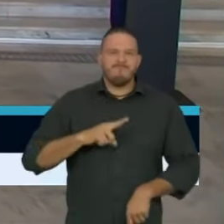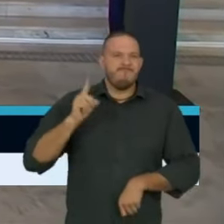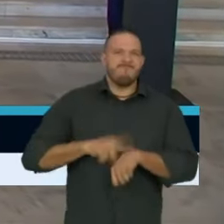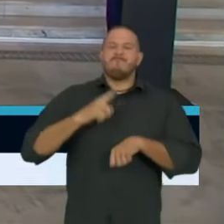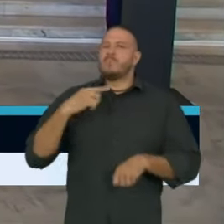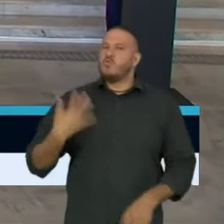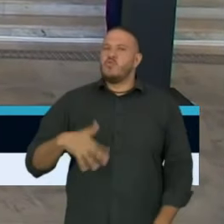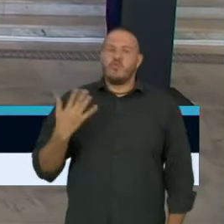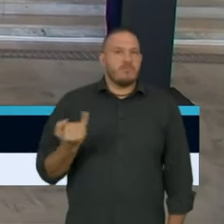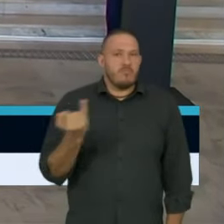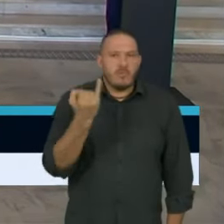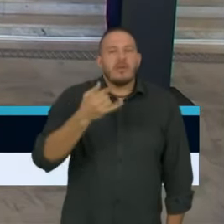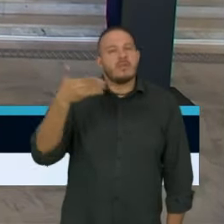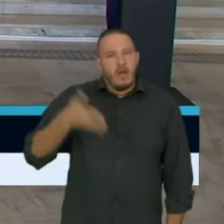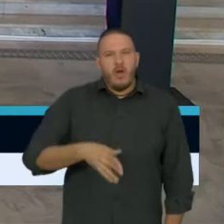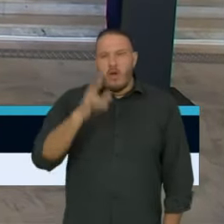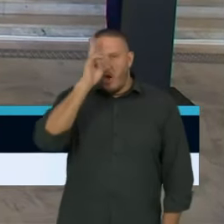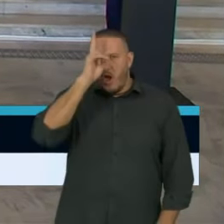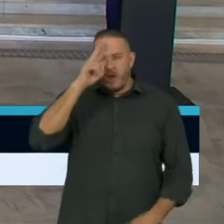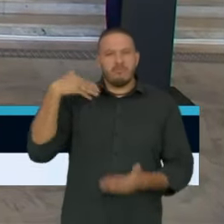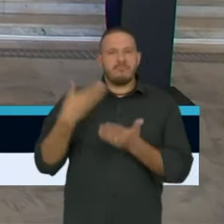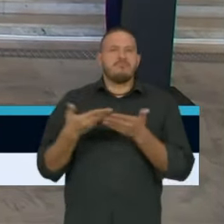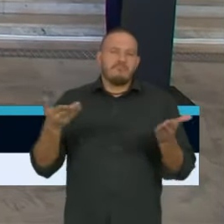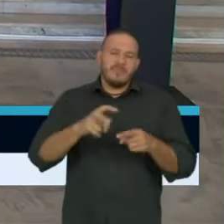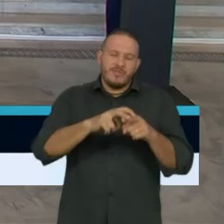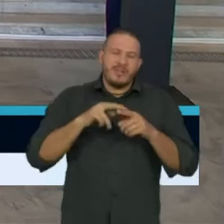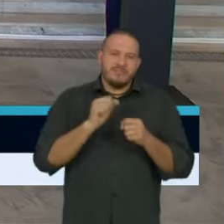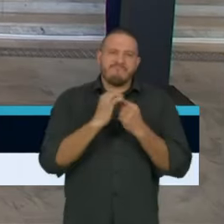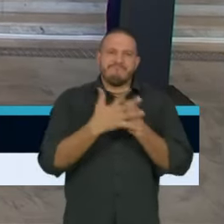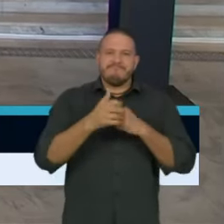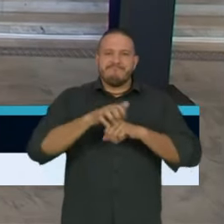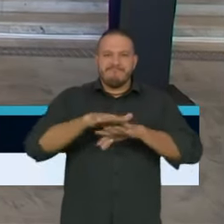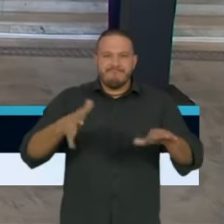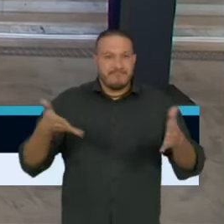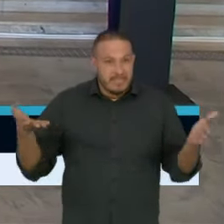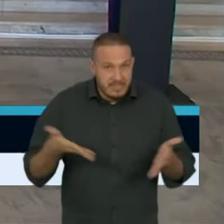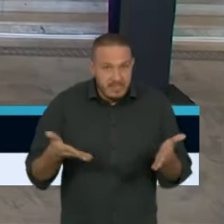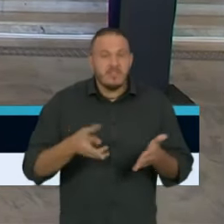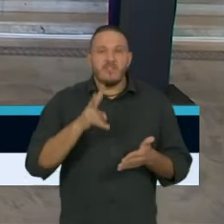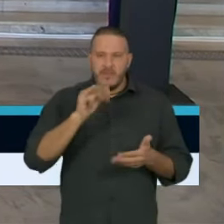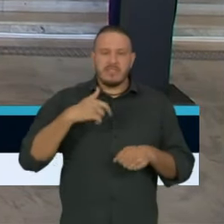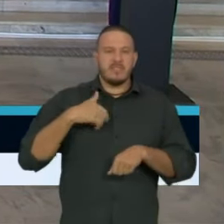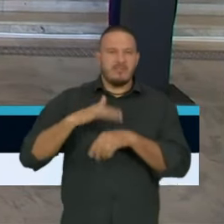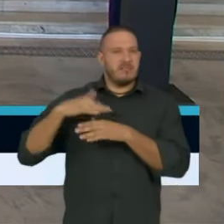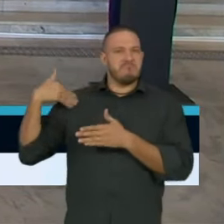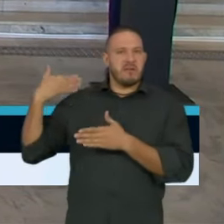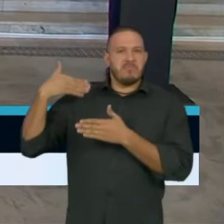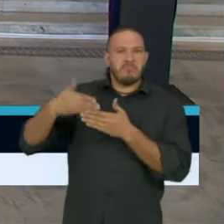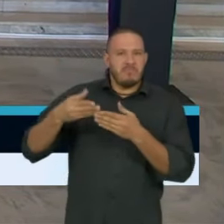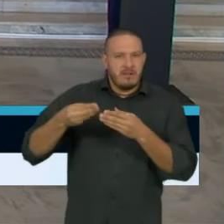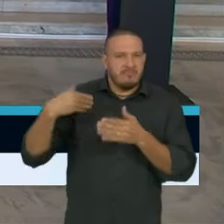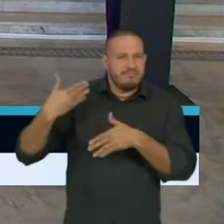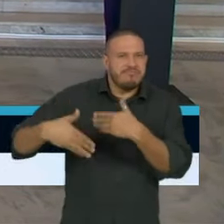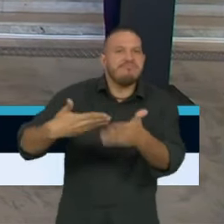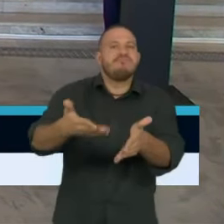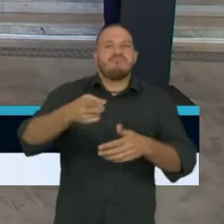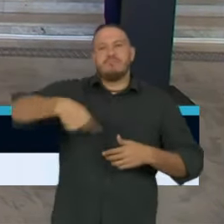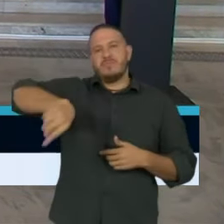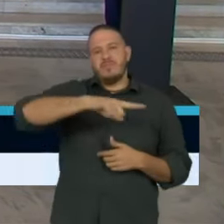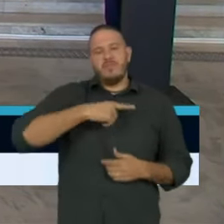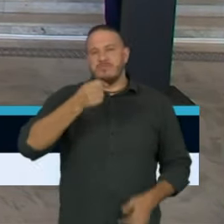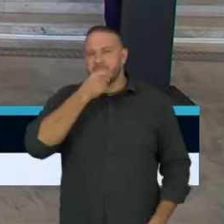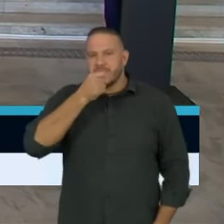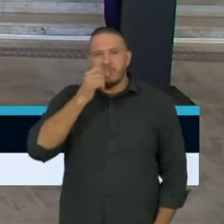ao longo desta gravíssima crise do coronavírus. E esse será um legado do jornalismo brasileiro para as